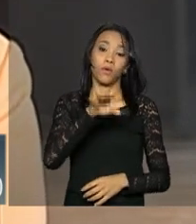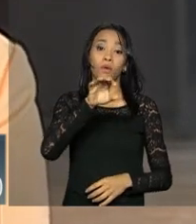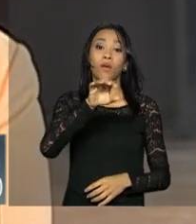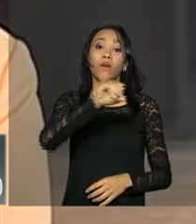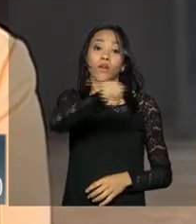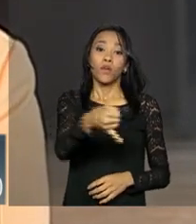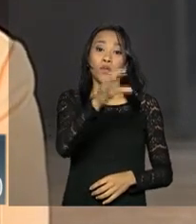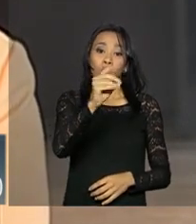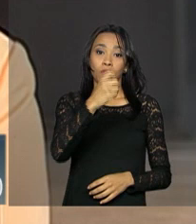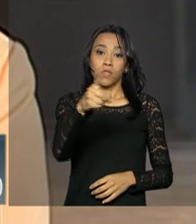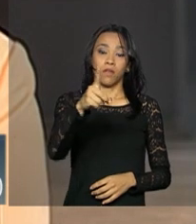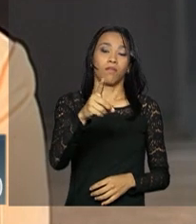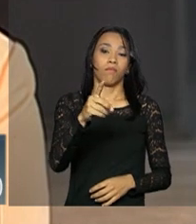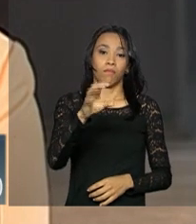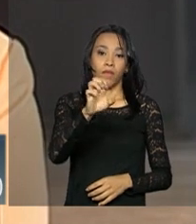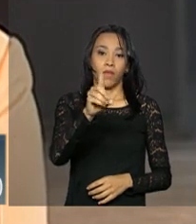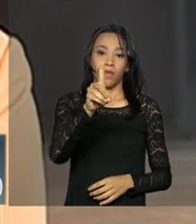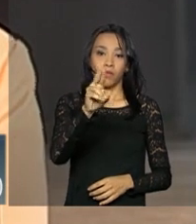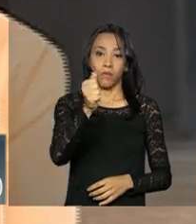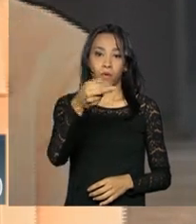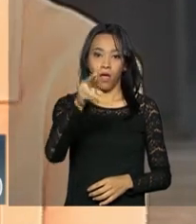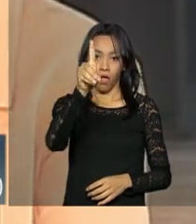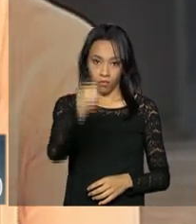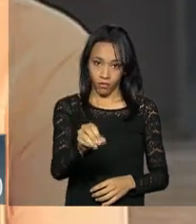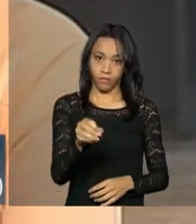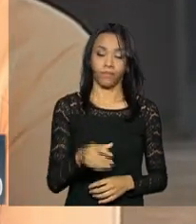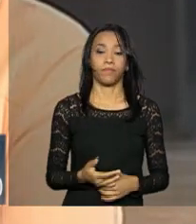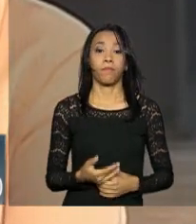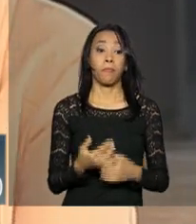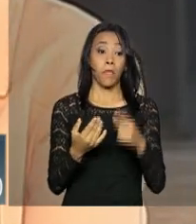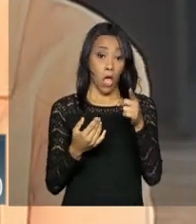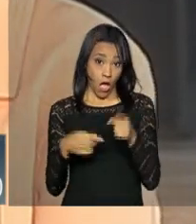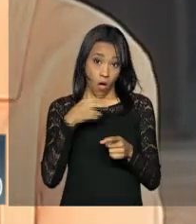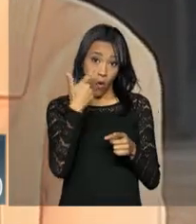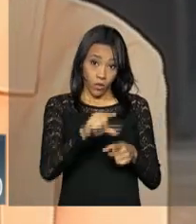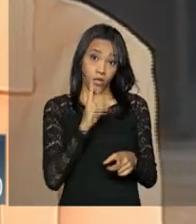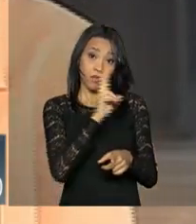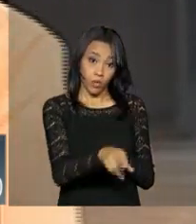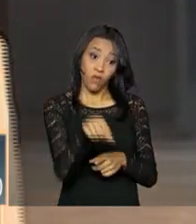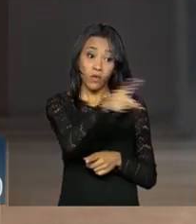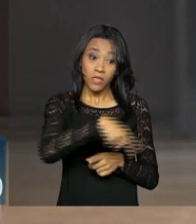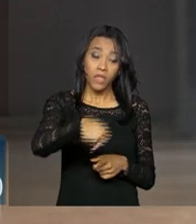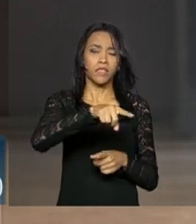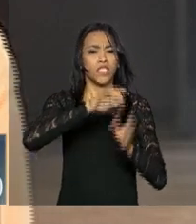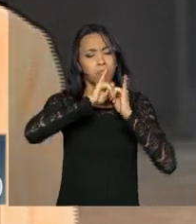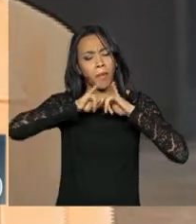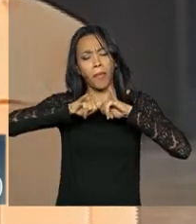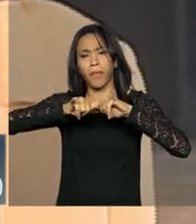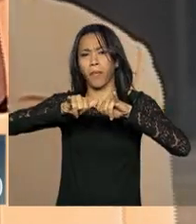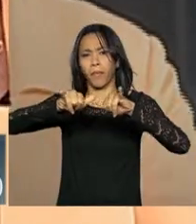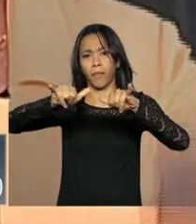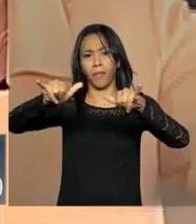Então a vingança do vosso presidente Cunha mesmo? Vocês noticiaram, sugiro que vocês peguem todas as notícias da